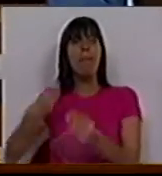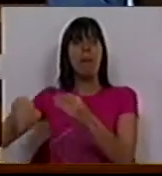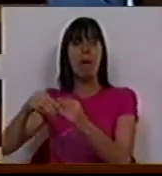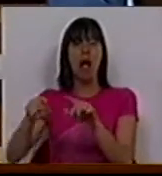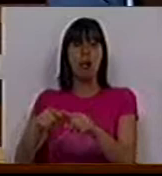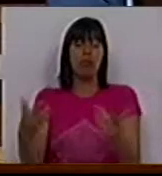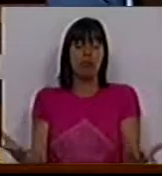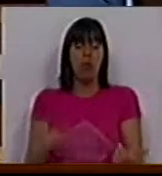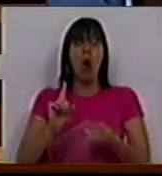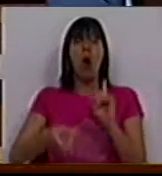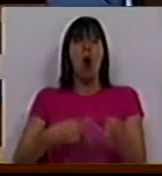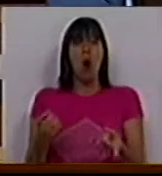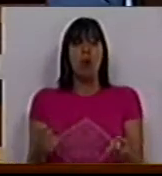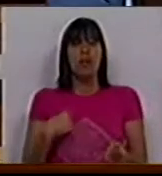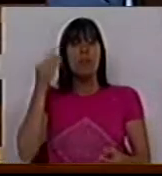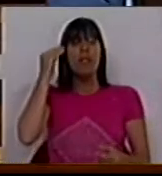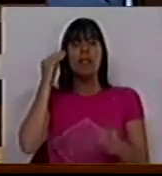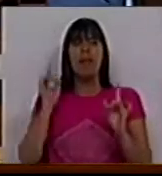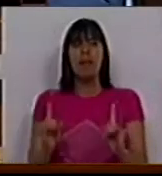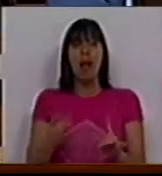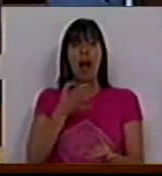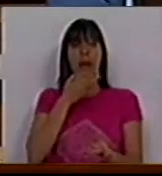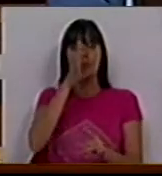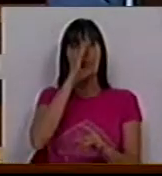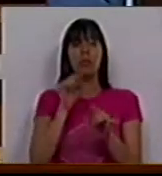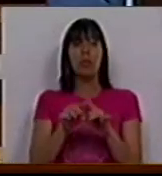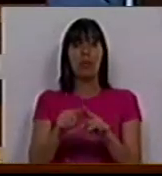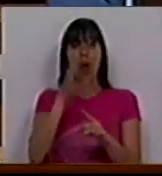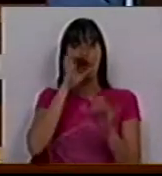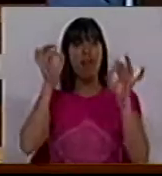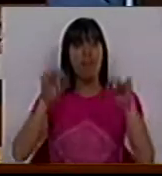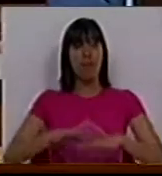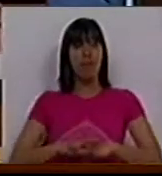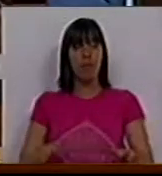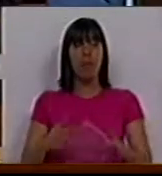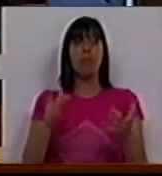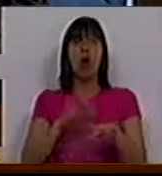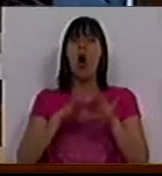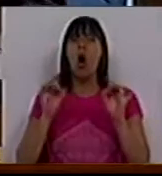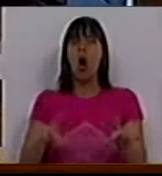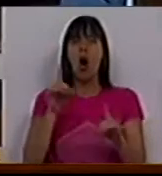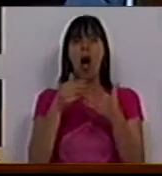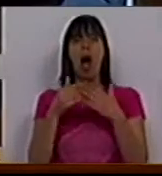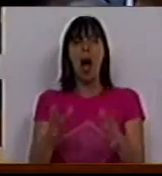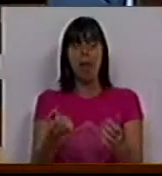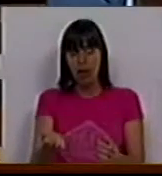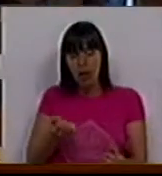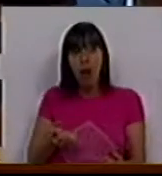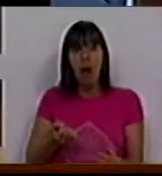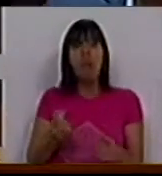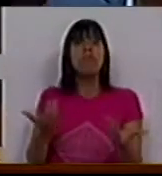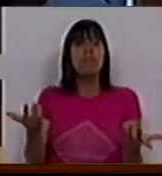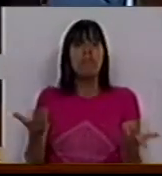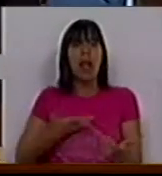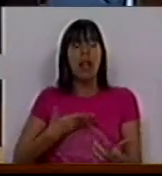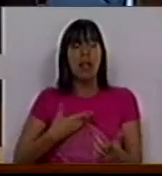E aquilo que vamos ficar a saber quando este Governo deixar de governar, quando os hospitais abrirem as gavetas e